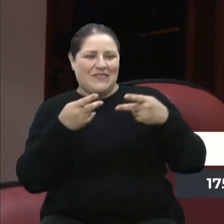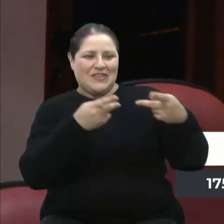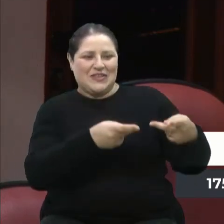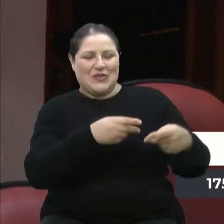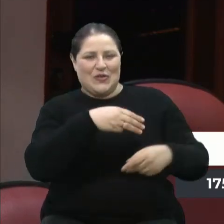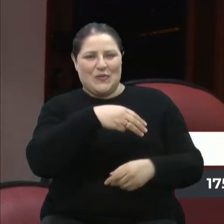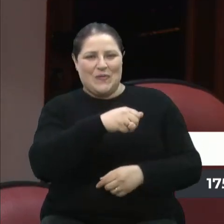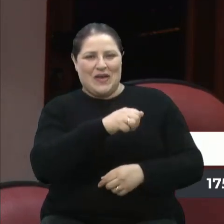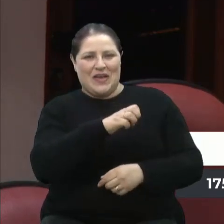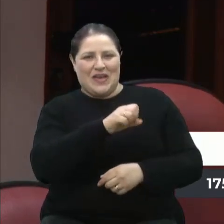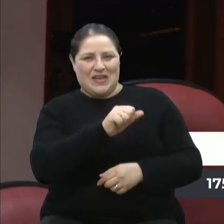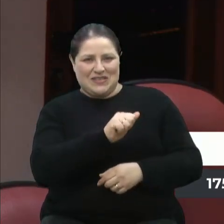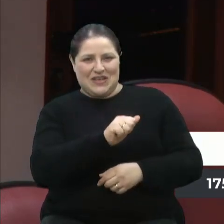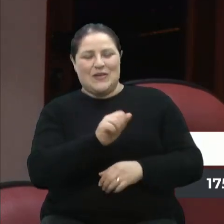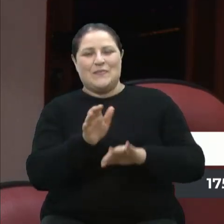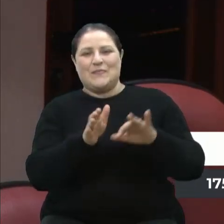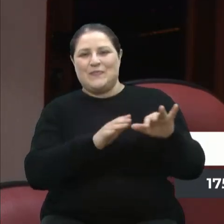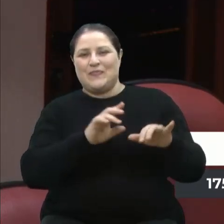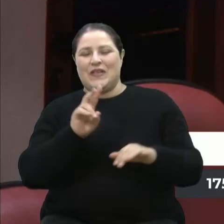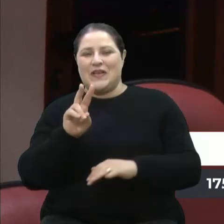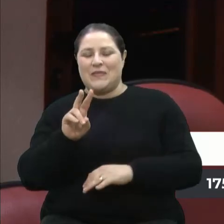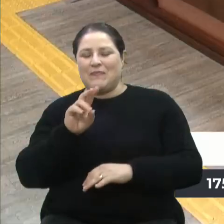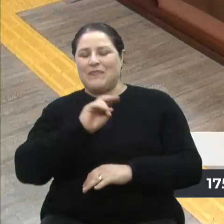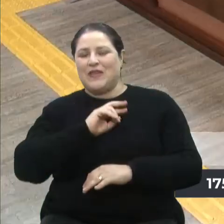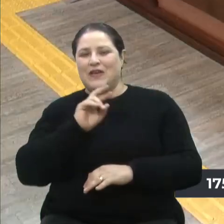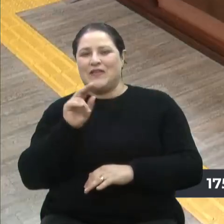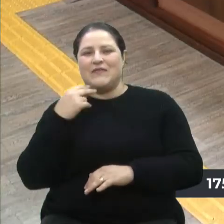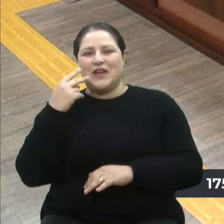para buscar esse crescimento. Obrigado. Obrigada, vereador Velocínio.